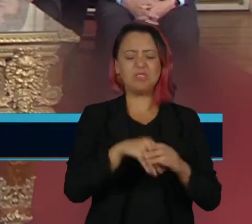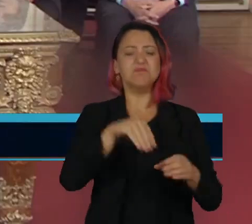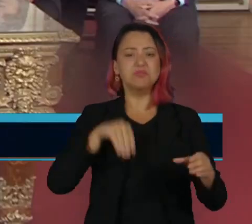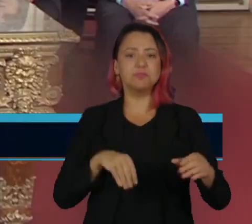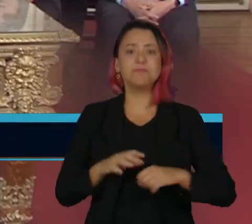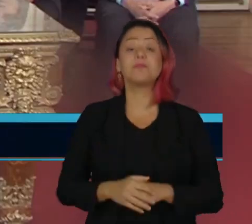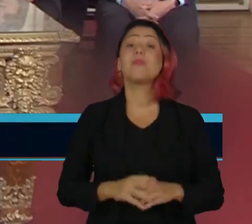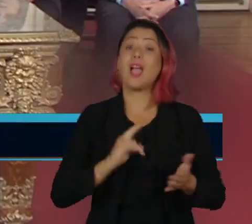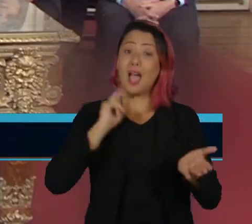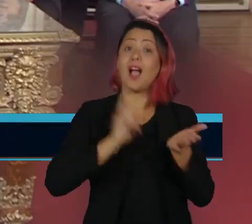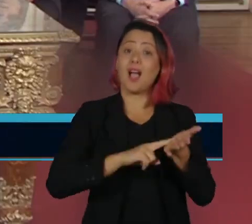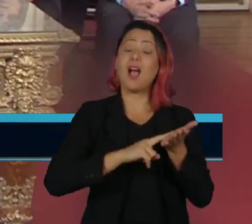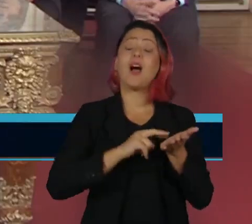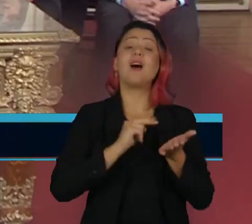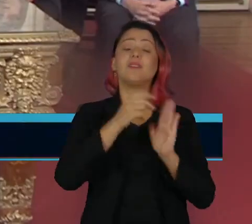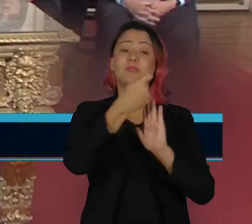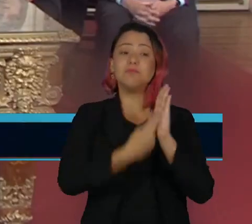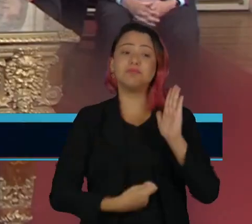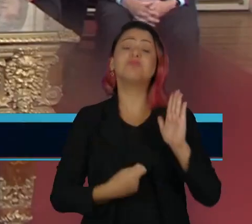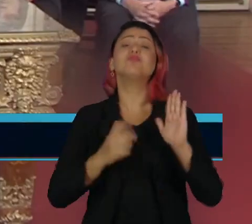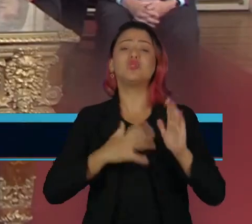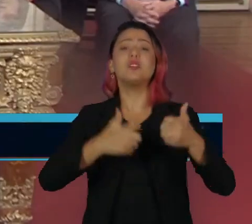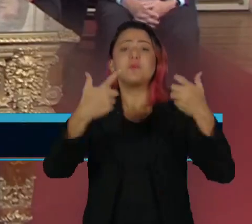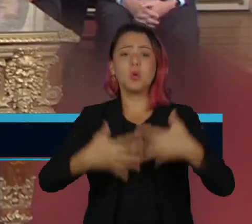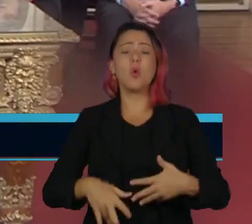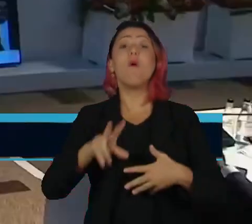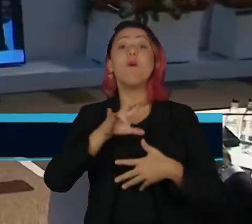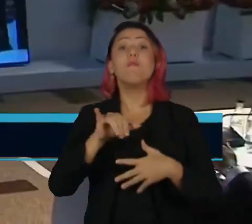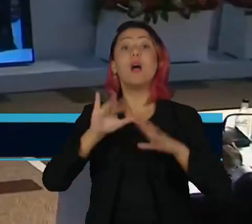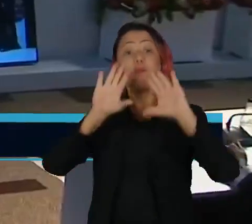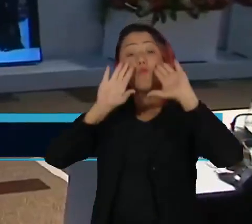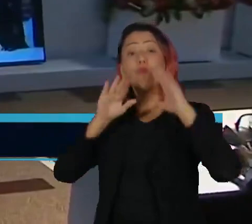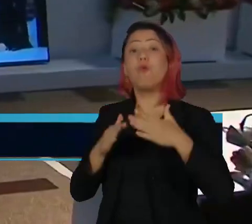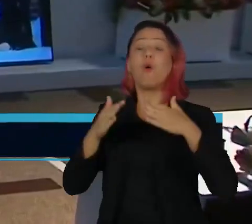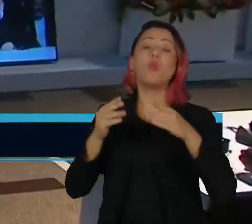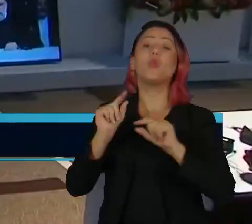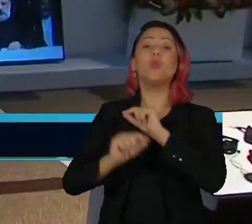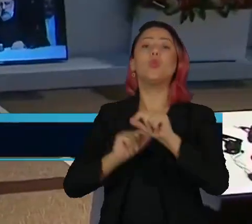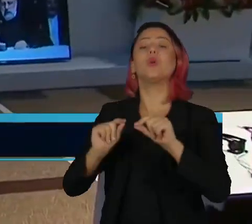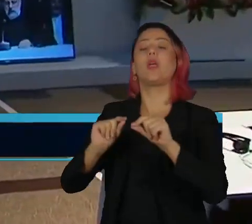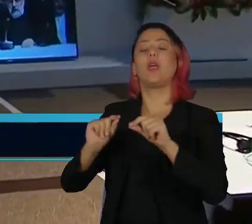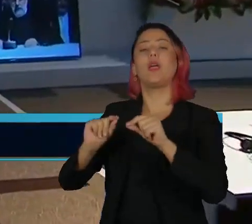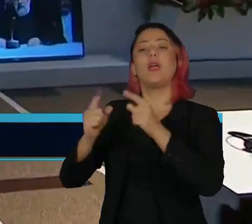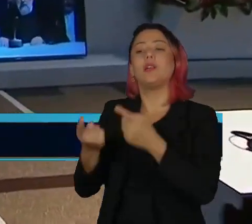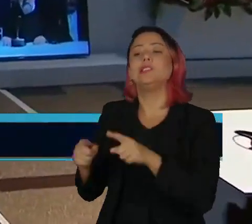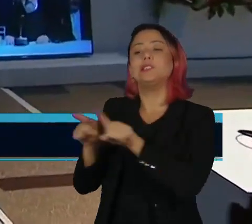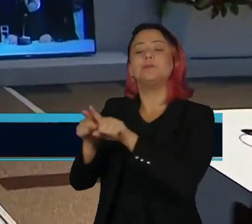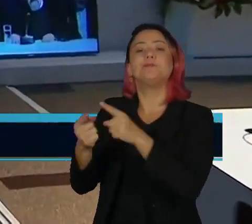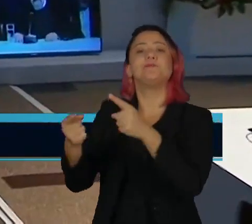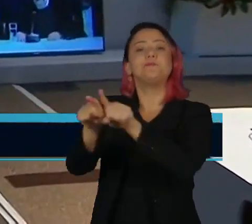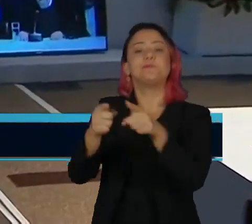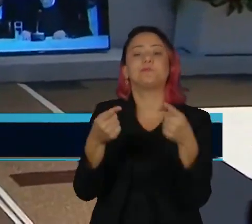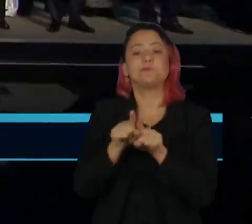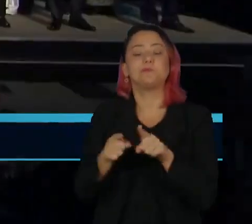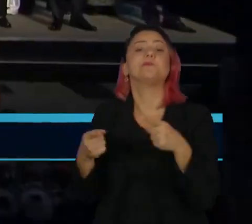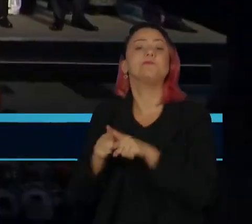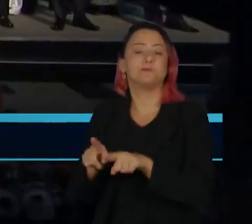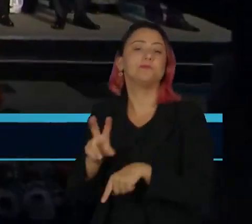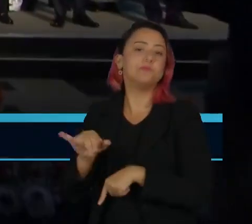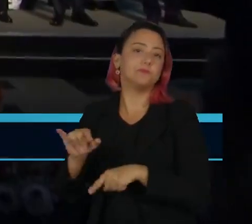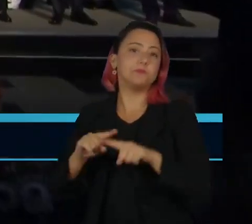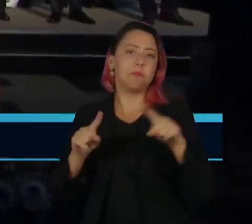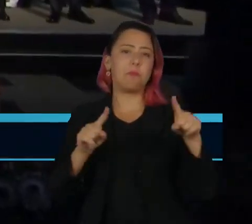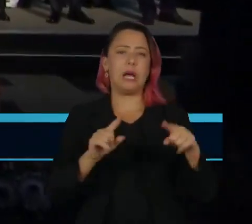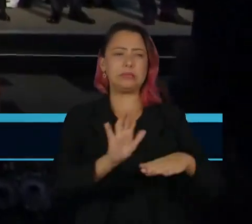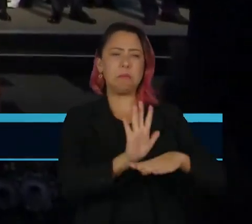ressalta que seu governo vai se empenhar em intensificar os laços bilaterais com cada país integrante. O